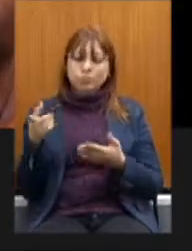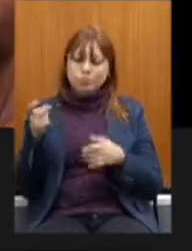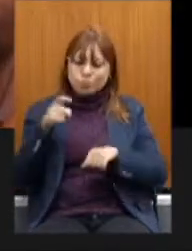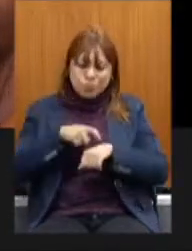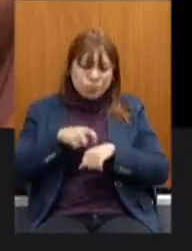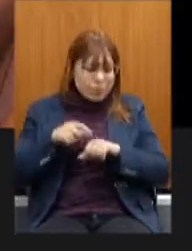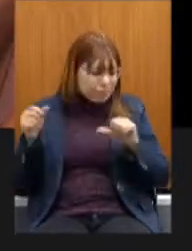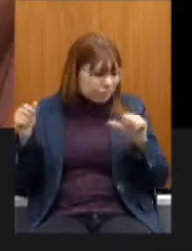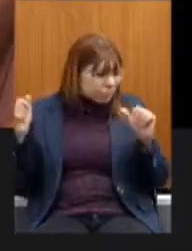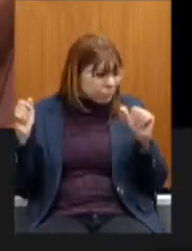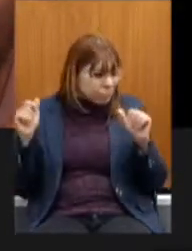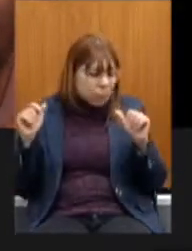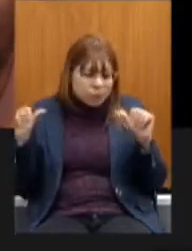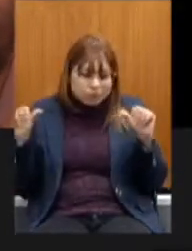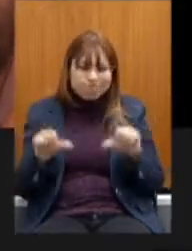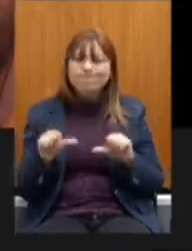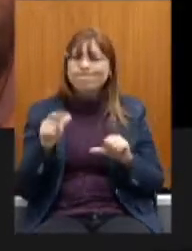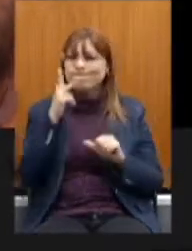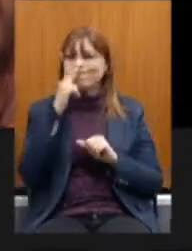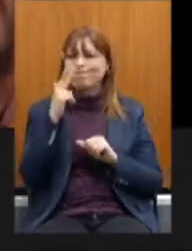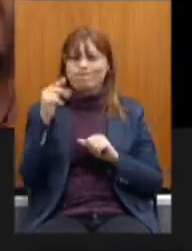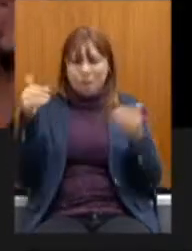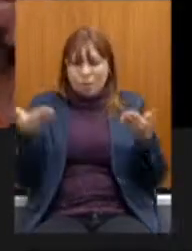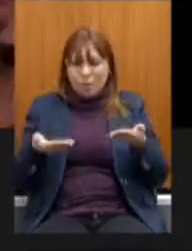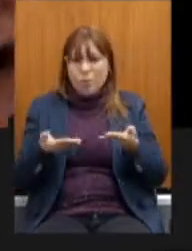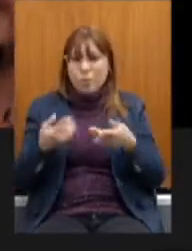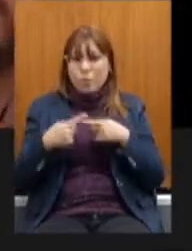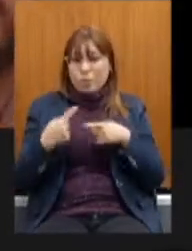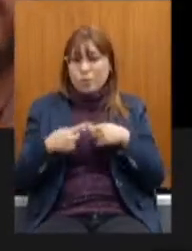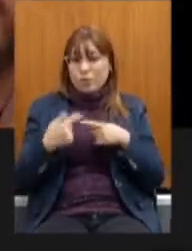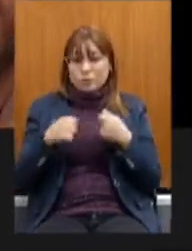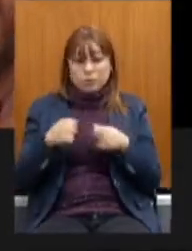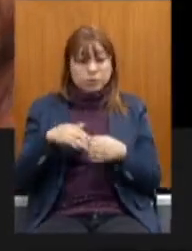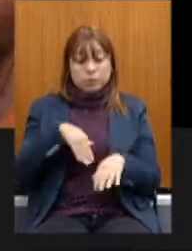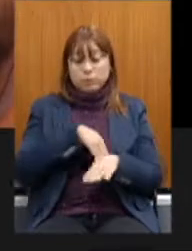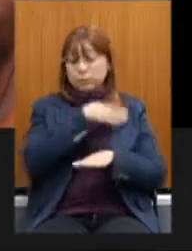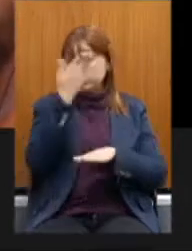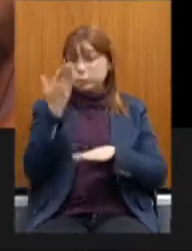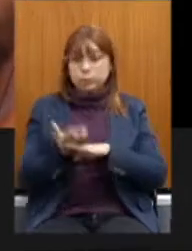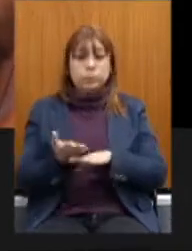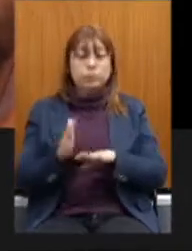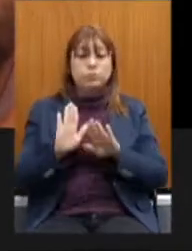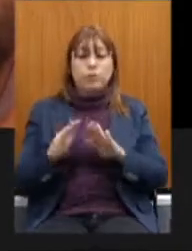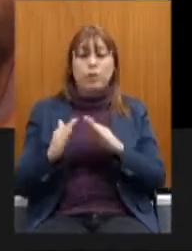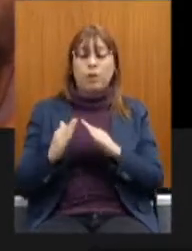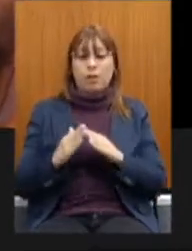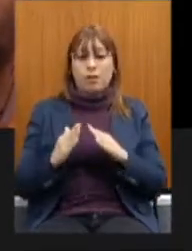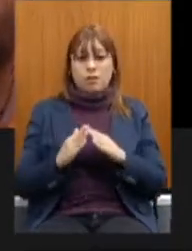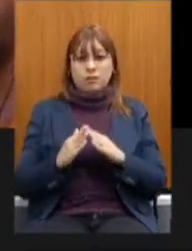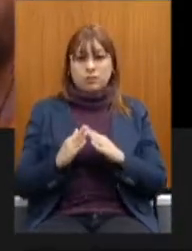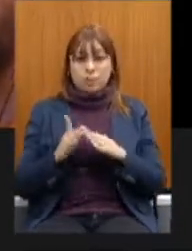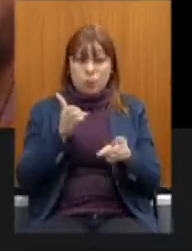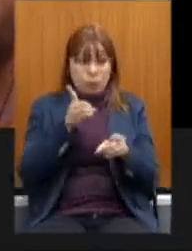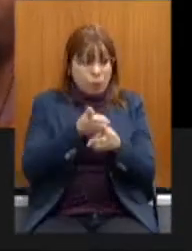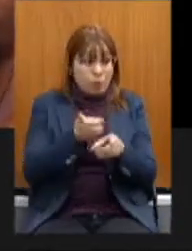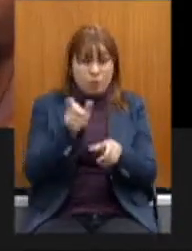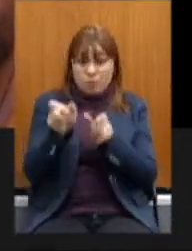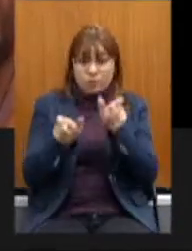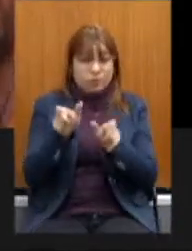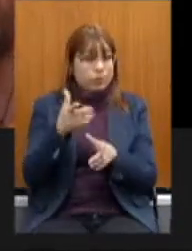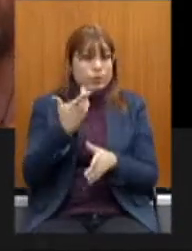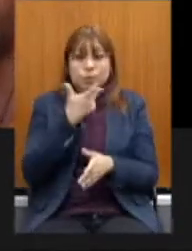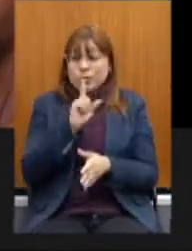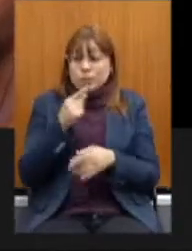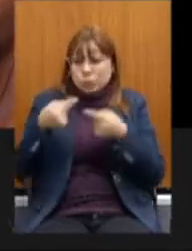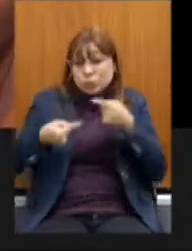momentos da nossa vida, onde temos que ficar em casa quase que todo, não conseguimos encontrar as pessoas, está difícil discutir qualquer